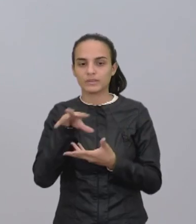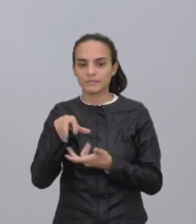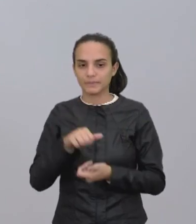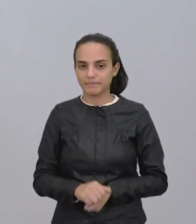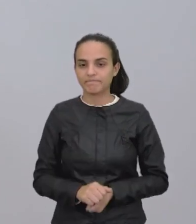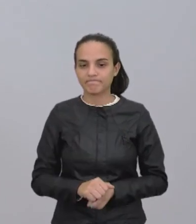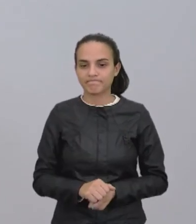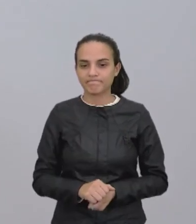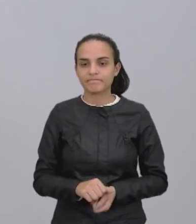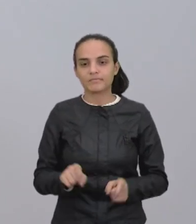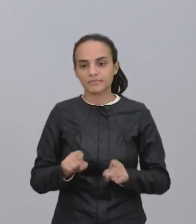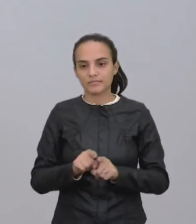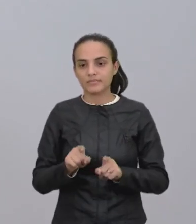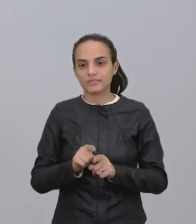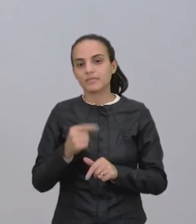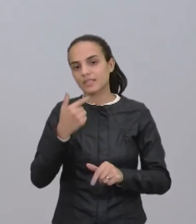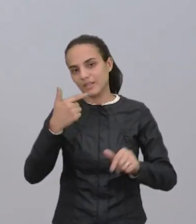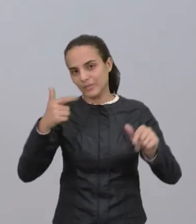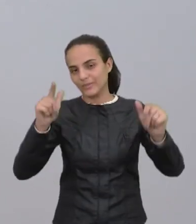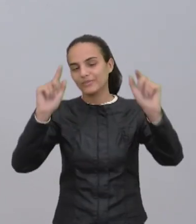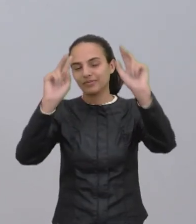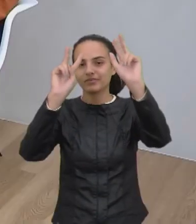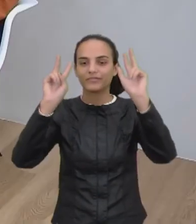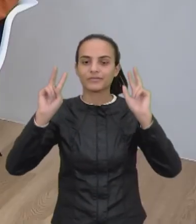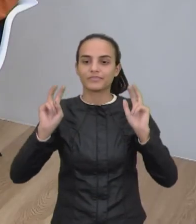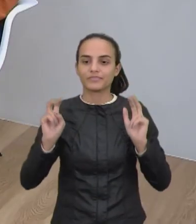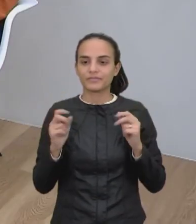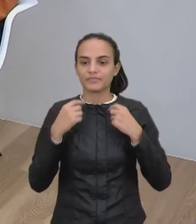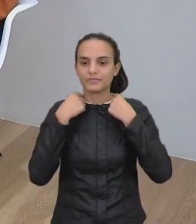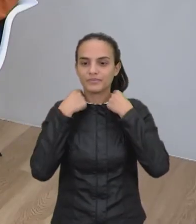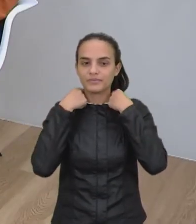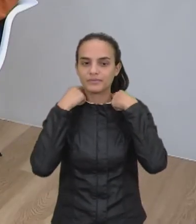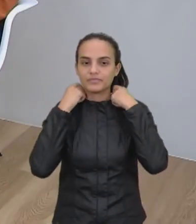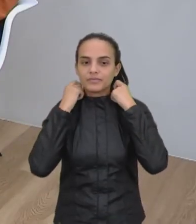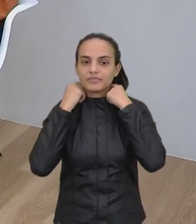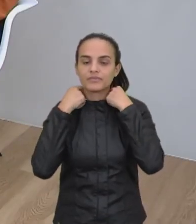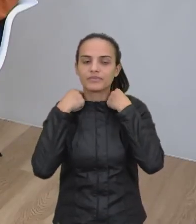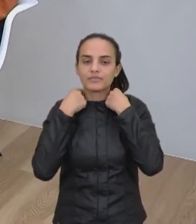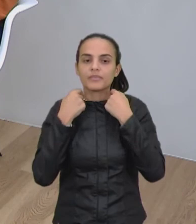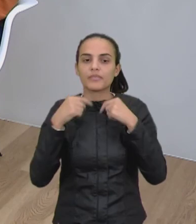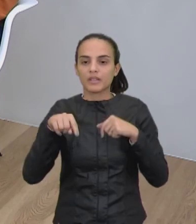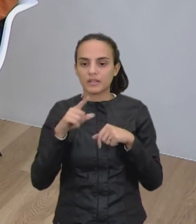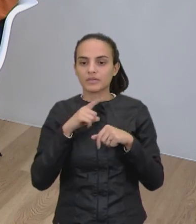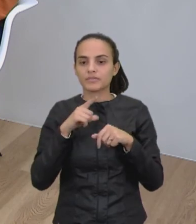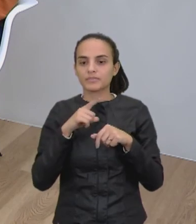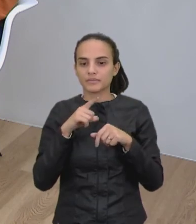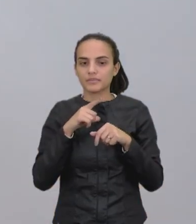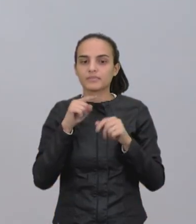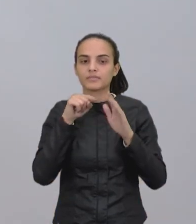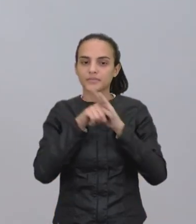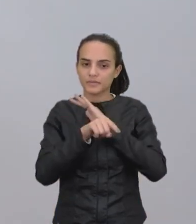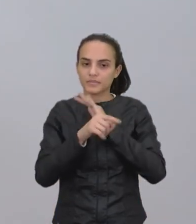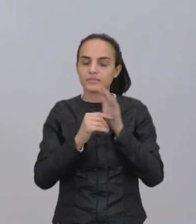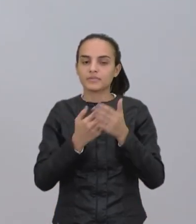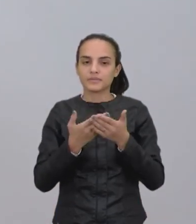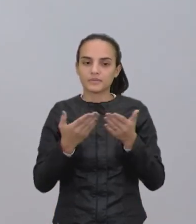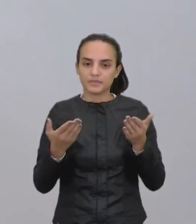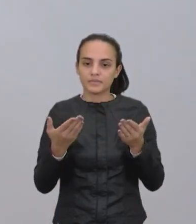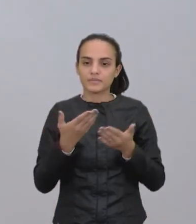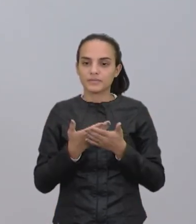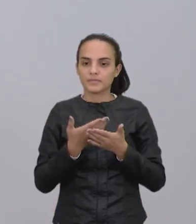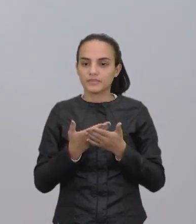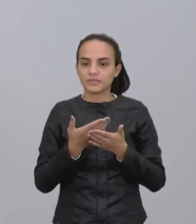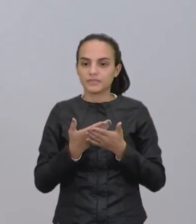E aí, também, é uma outra questão. Que a gente também deixa aí pro pessoal da